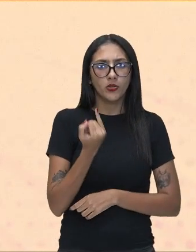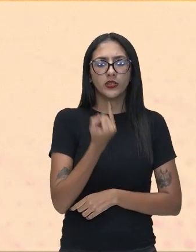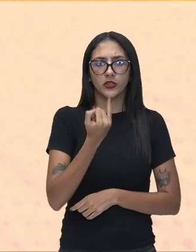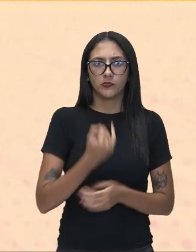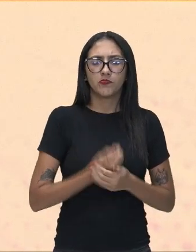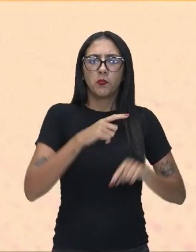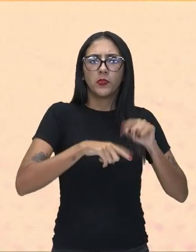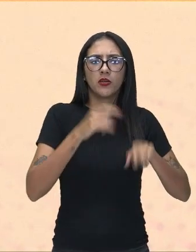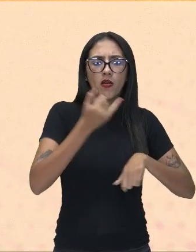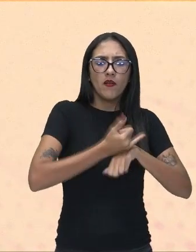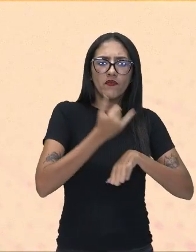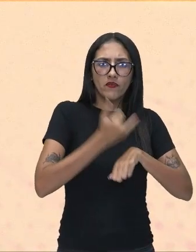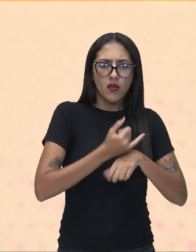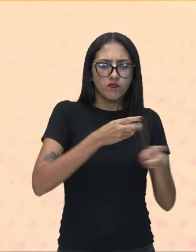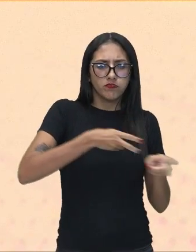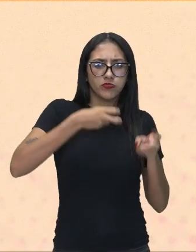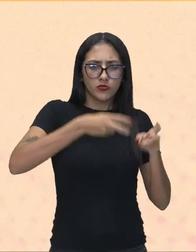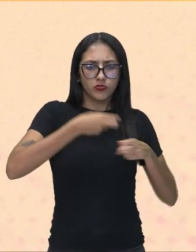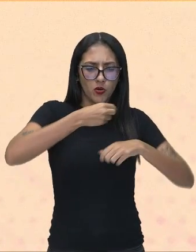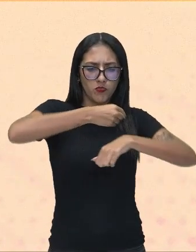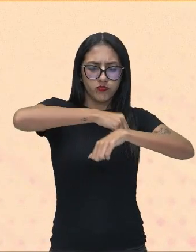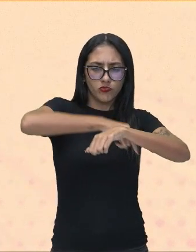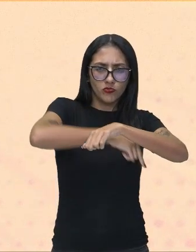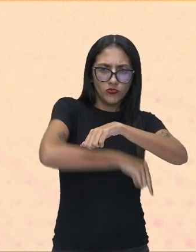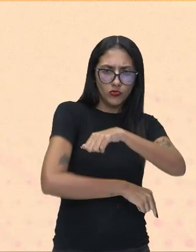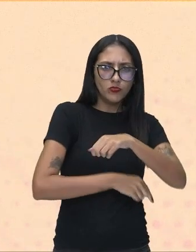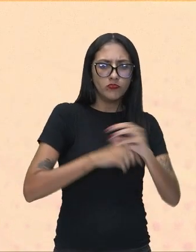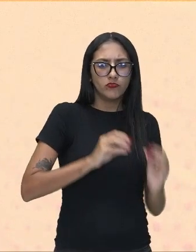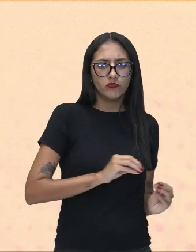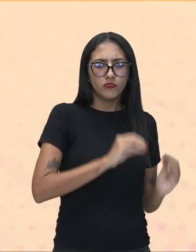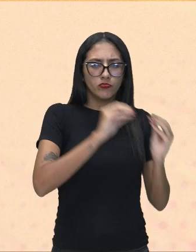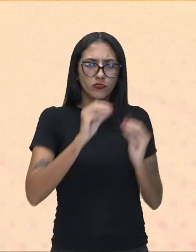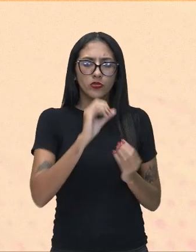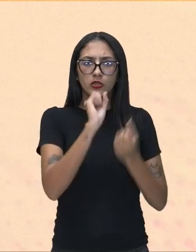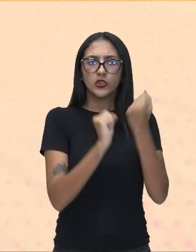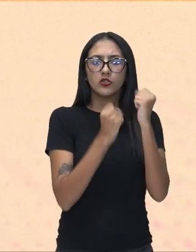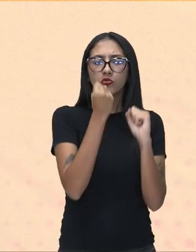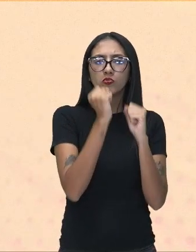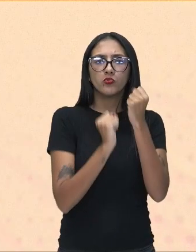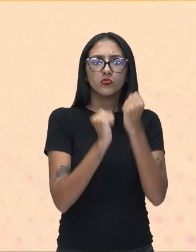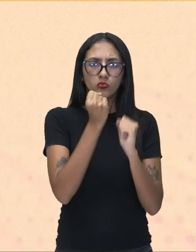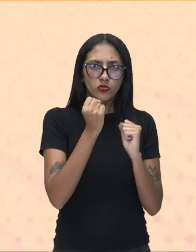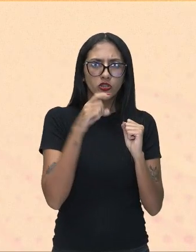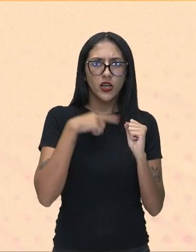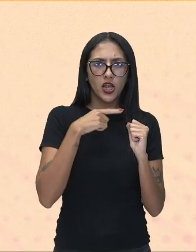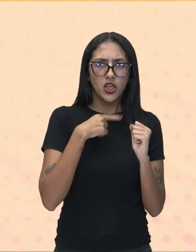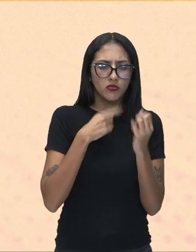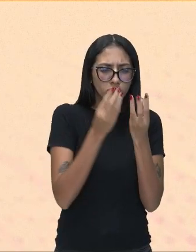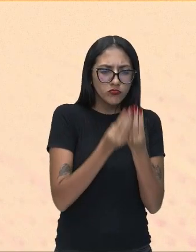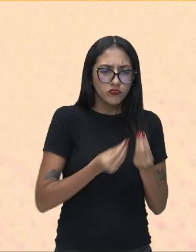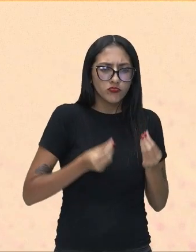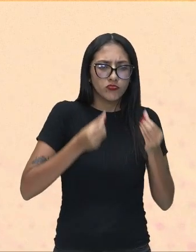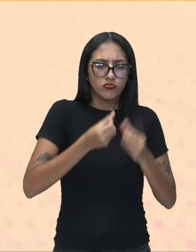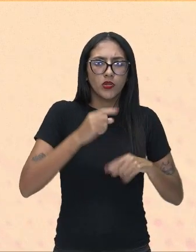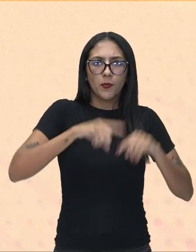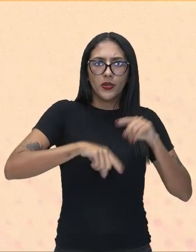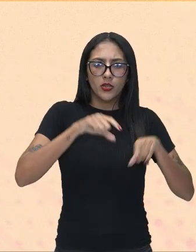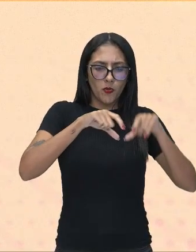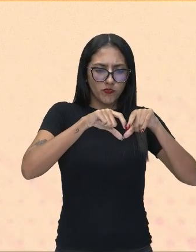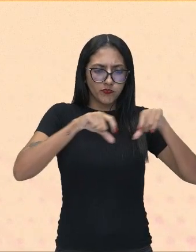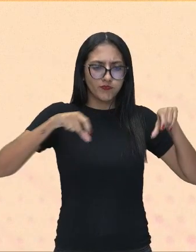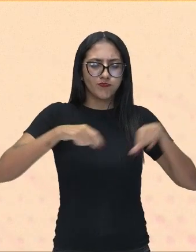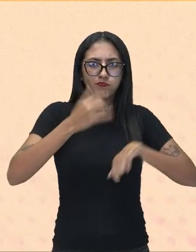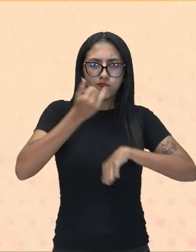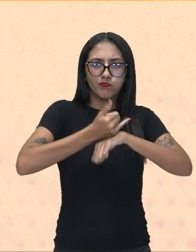de ferro são extraídos das minas e transportados para siderúrgicas, onde são fundidos e transformados em aço. Este